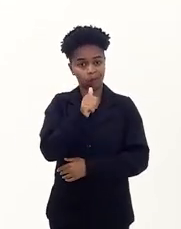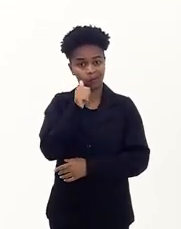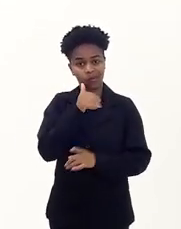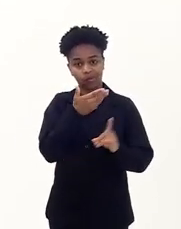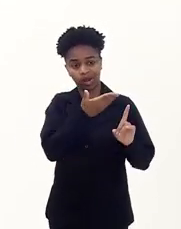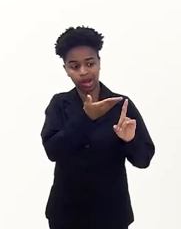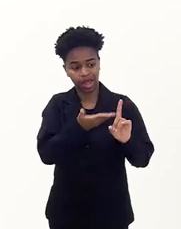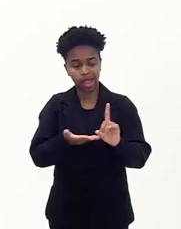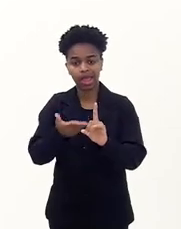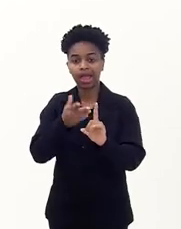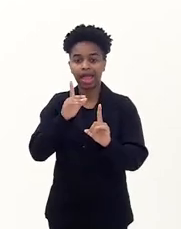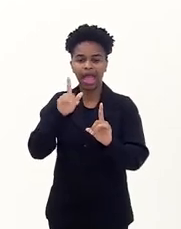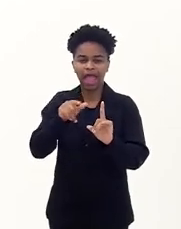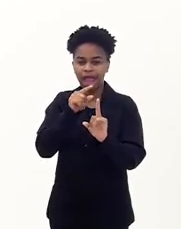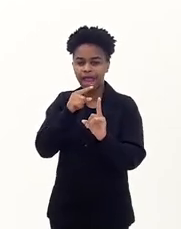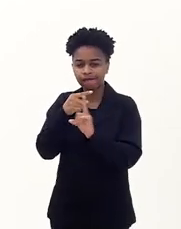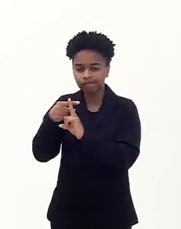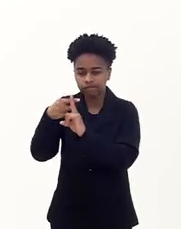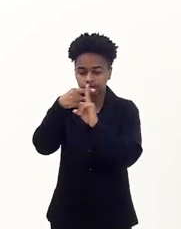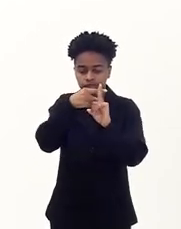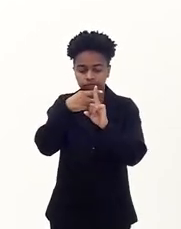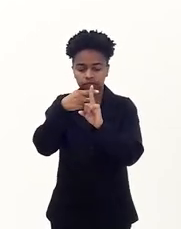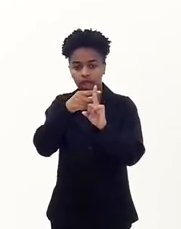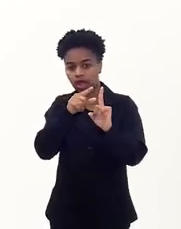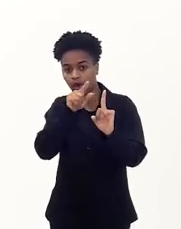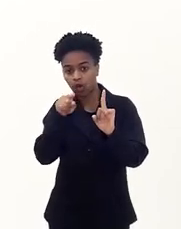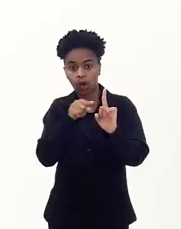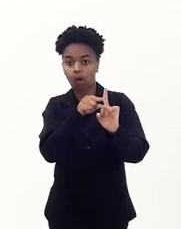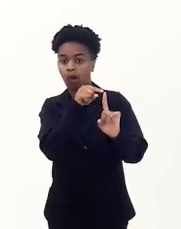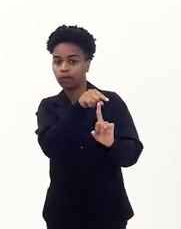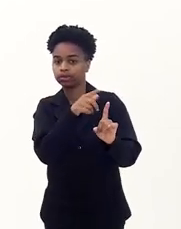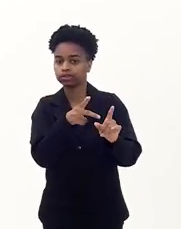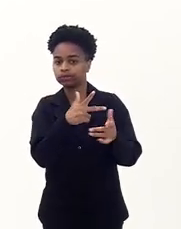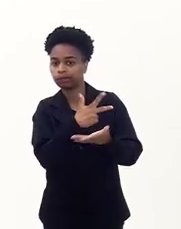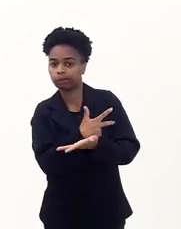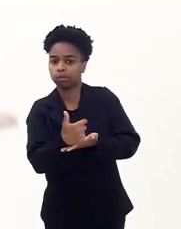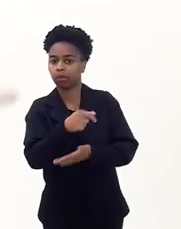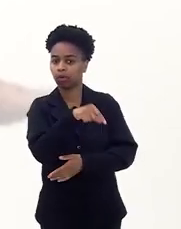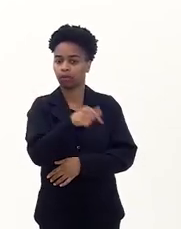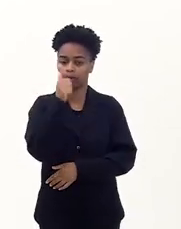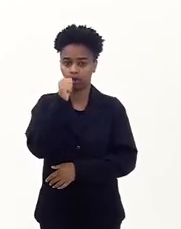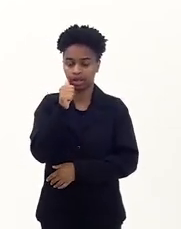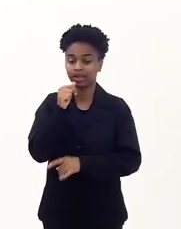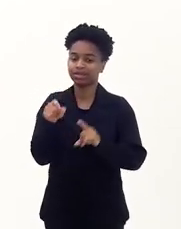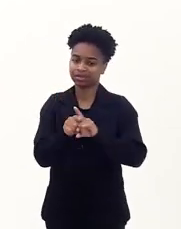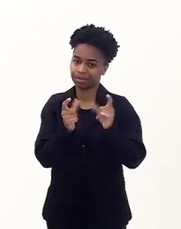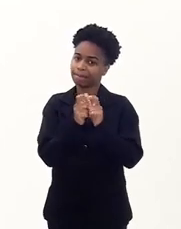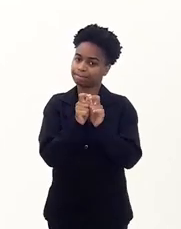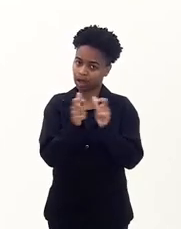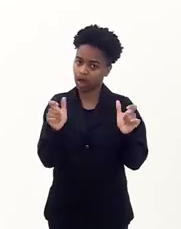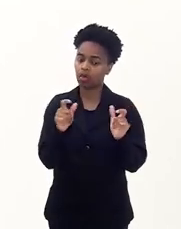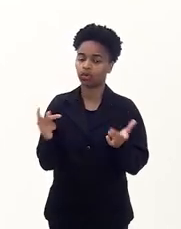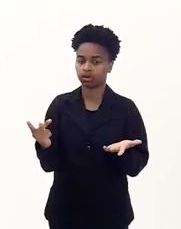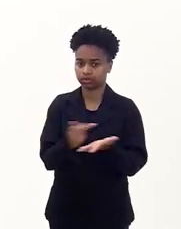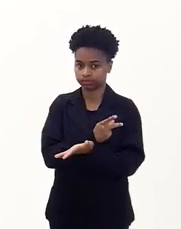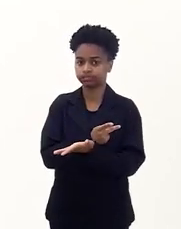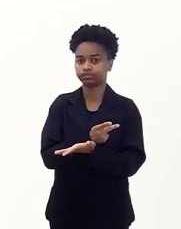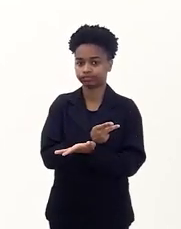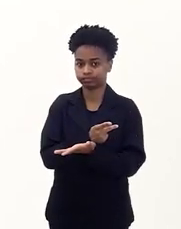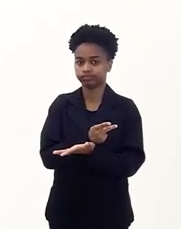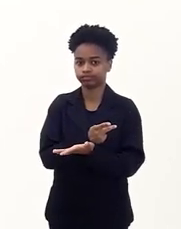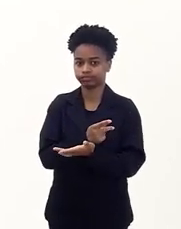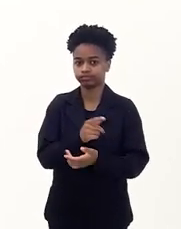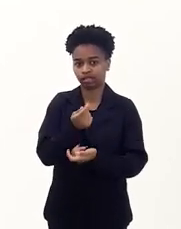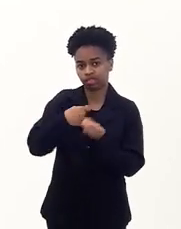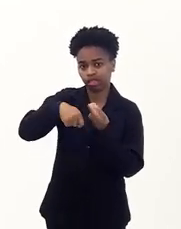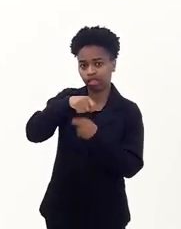mulheres, elas são alvo, né? E, geralmente, estão entre a maioria do